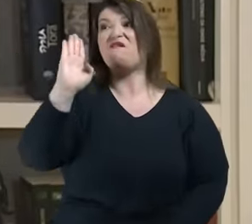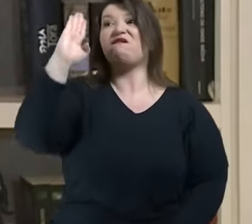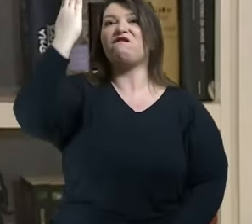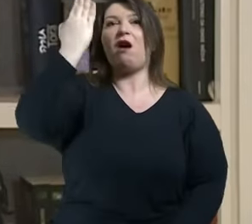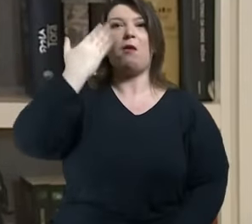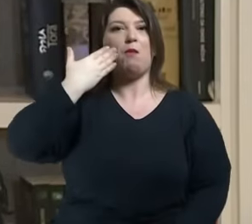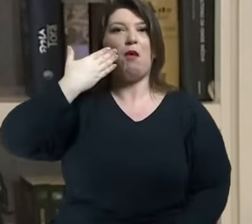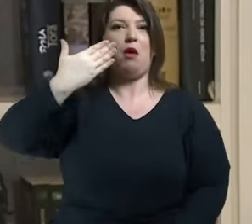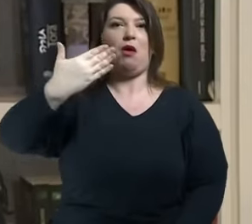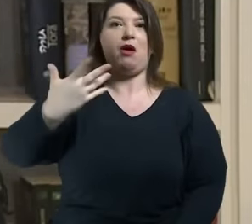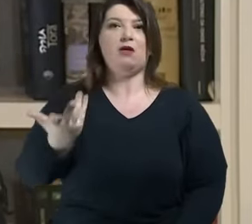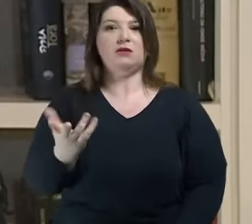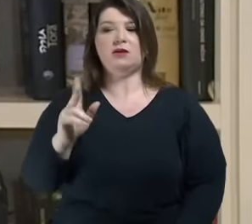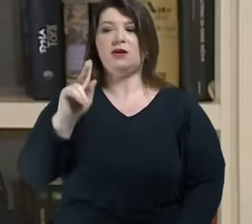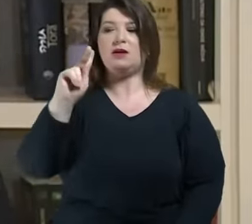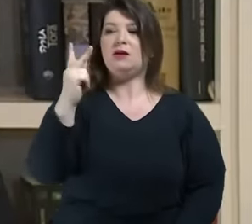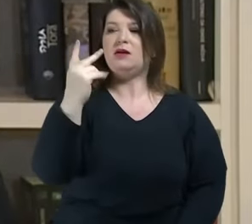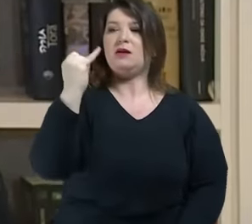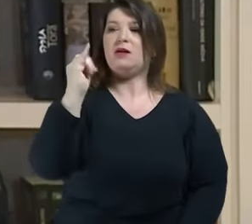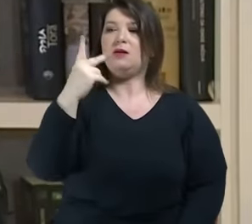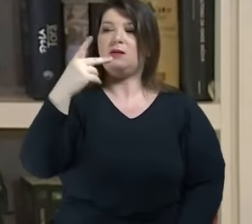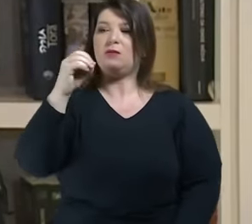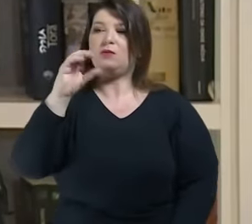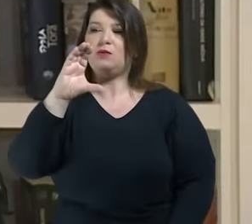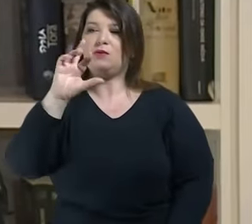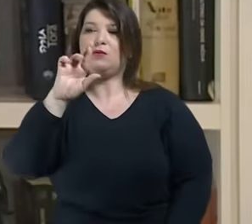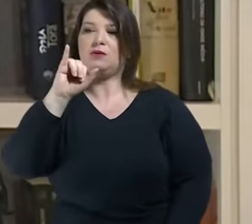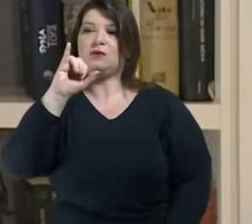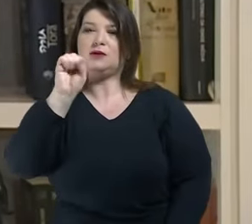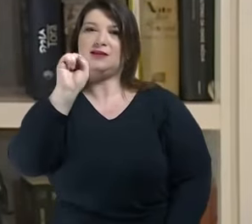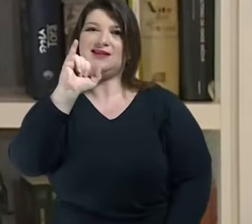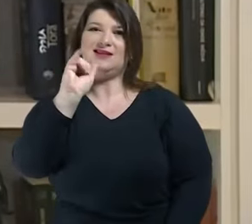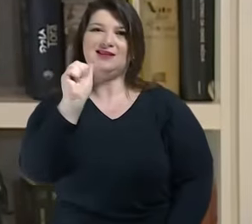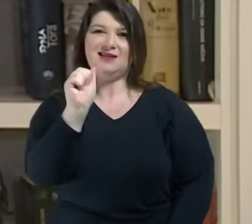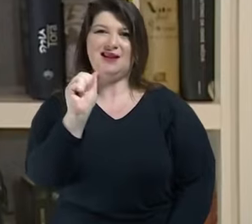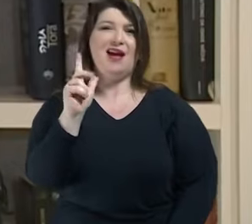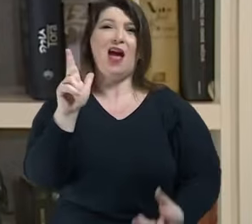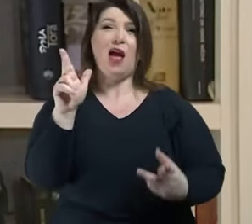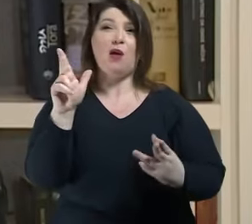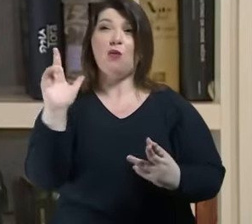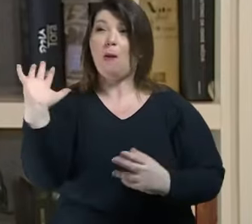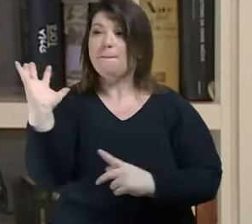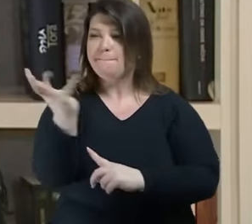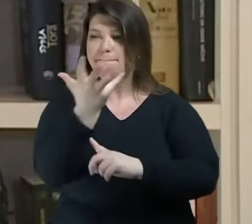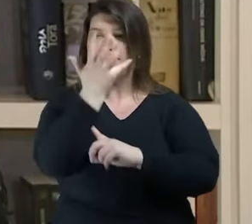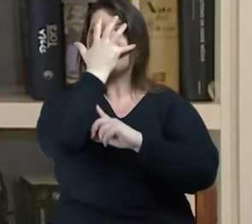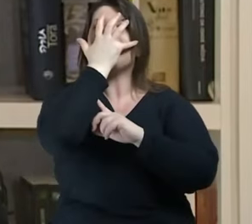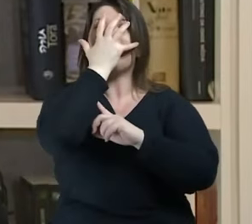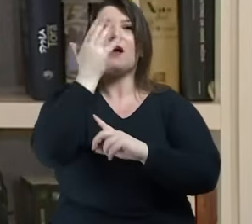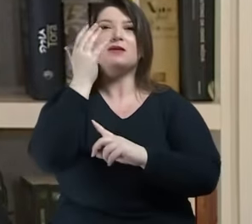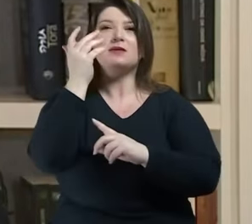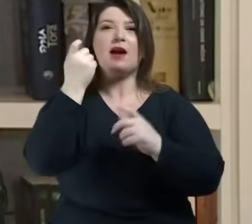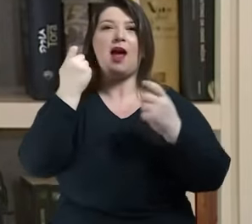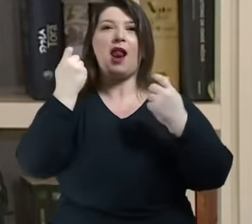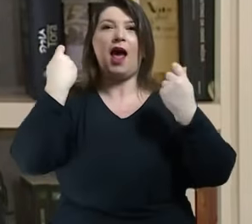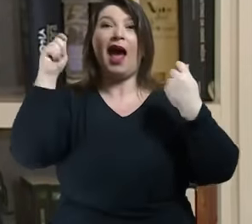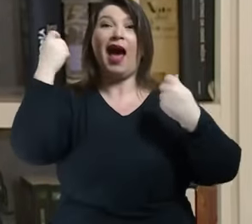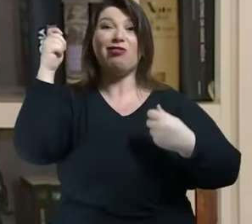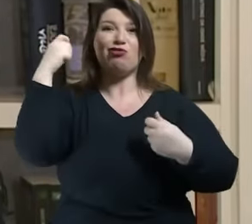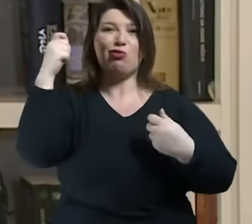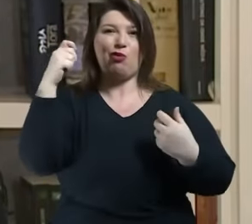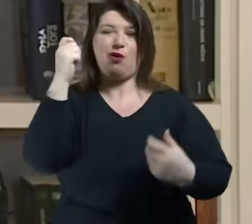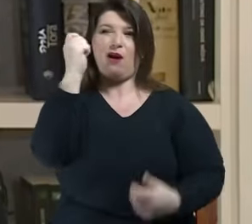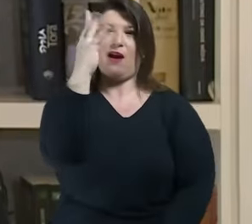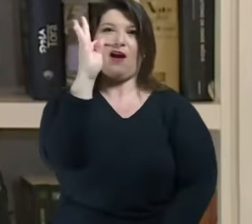Hipocrisia diz respeito à máscara do ator. Hipocrisia diz respeito ao eu fazer um texto